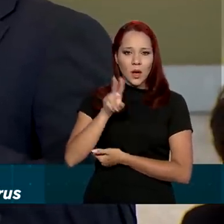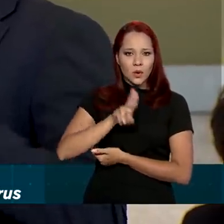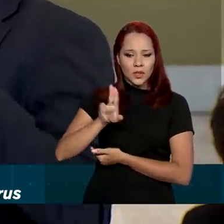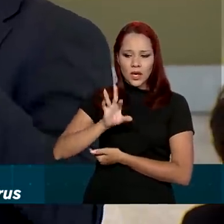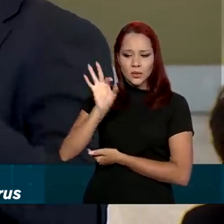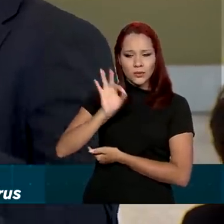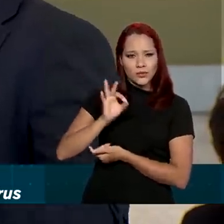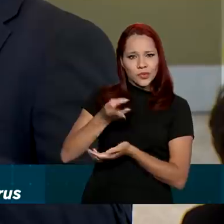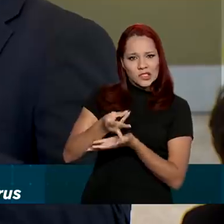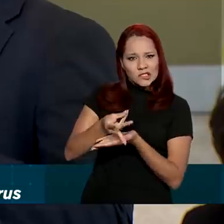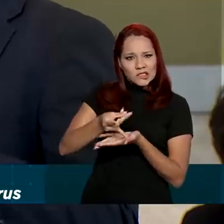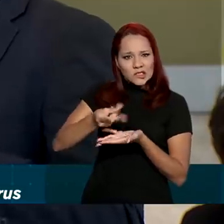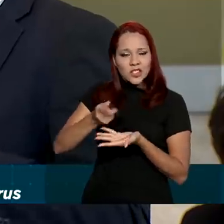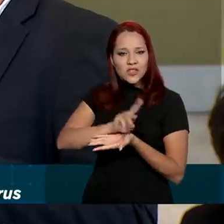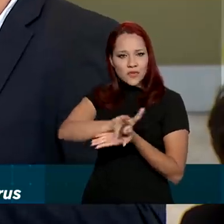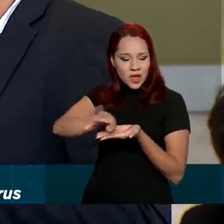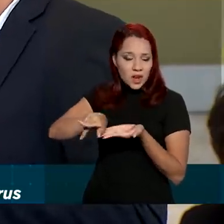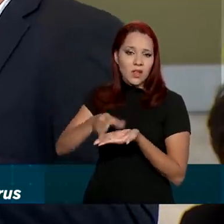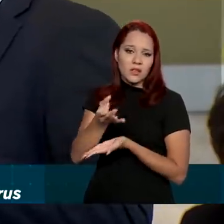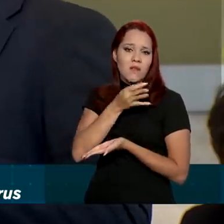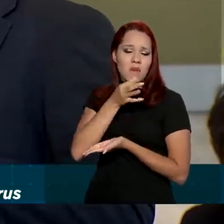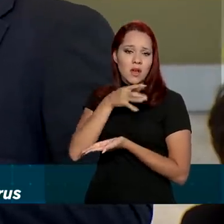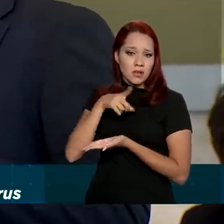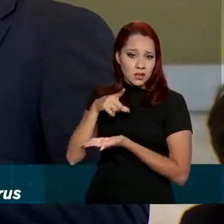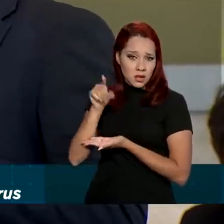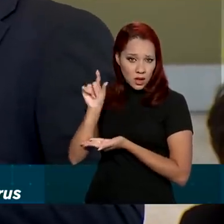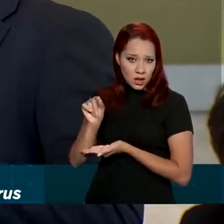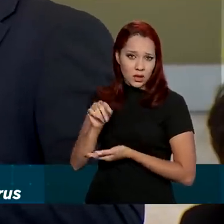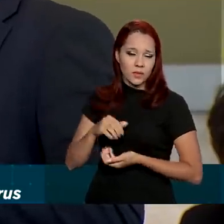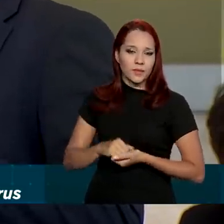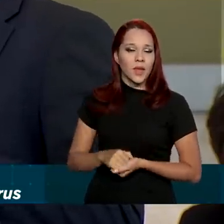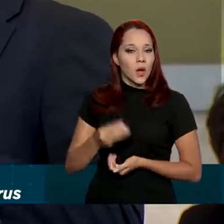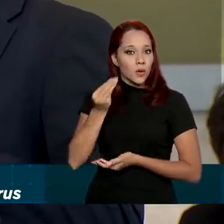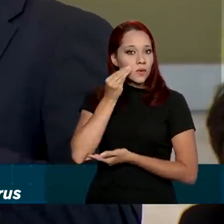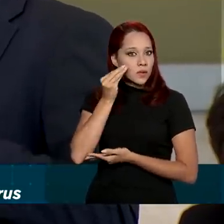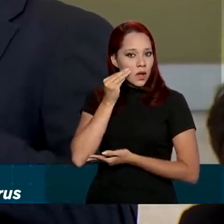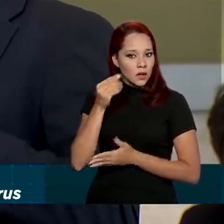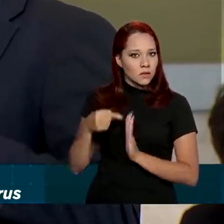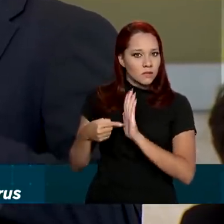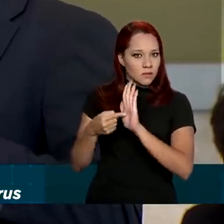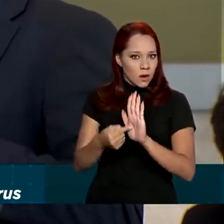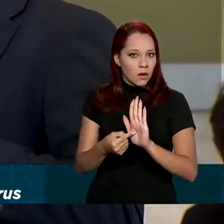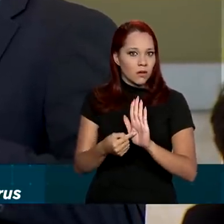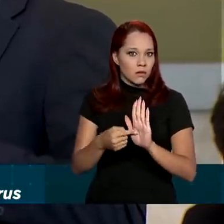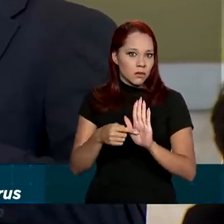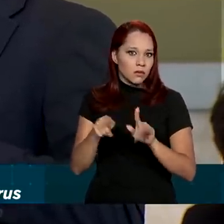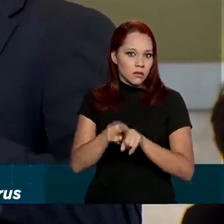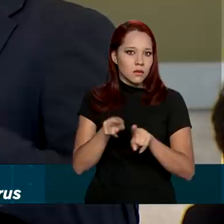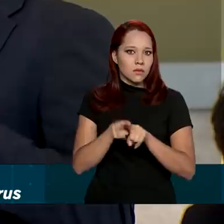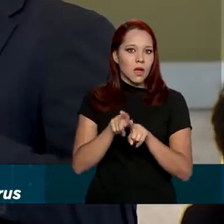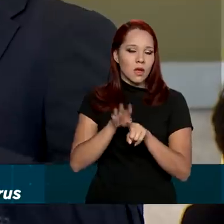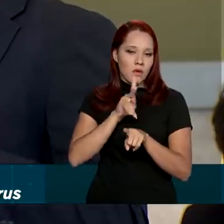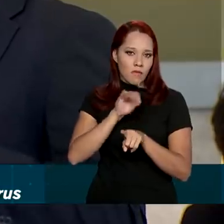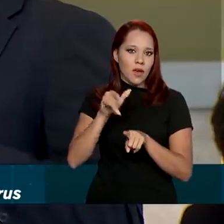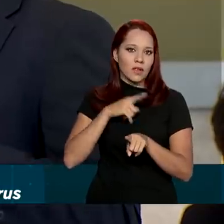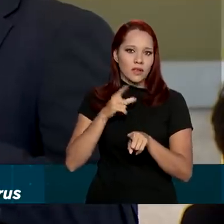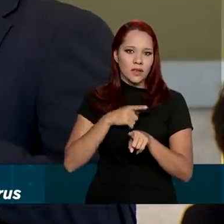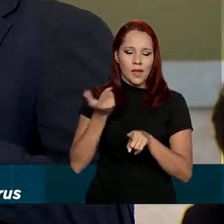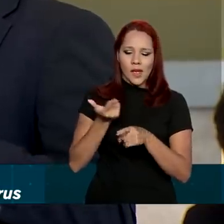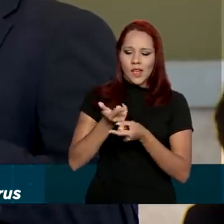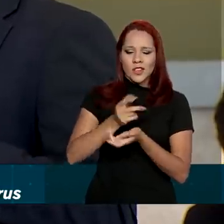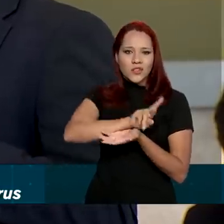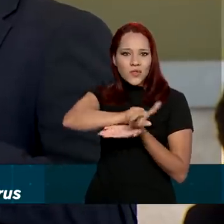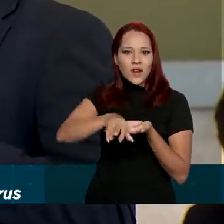medicamentos, azitromicina, outros medicamentos. Os testes apontaram também que vai entrar num coquetel de